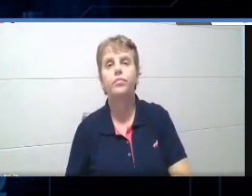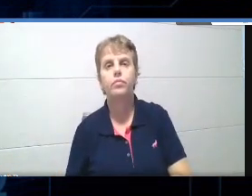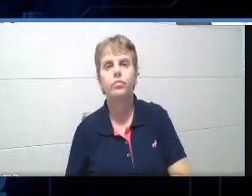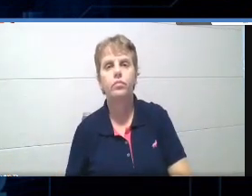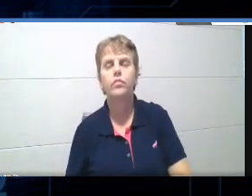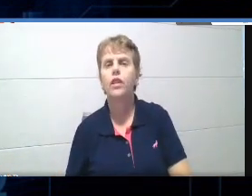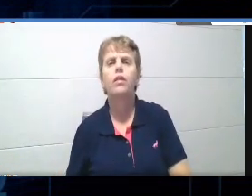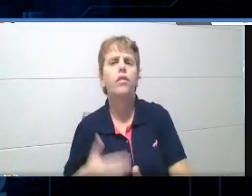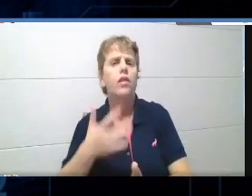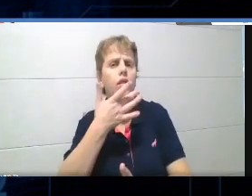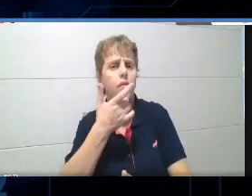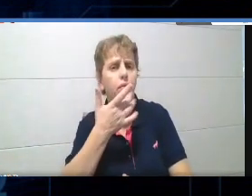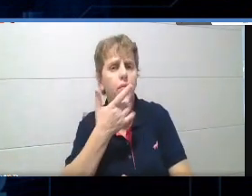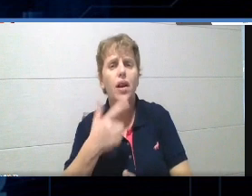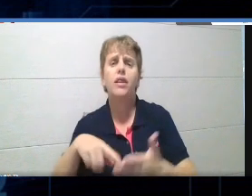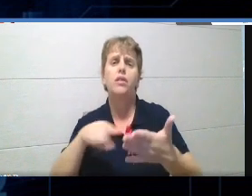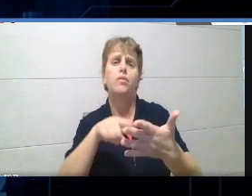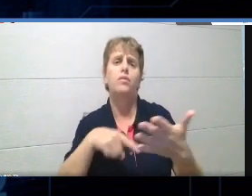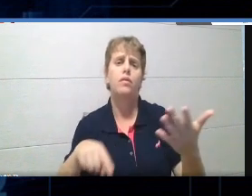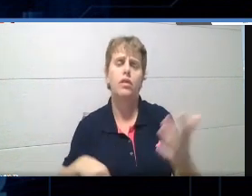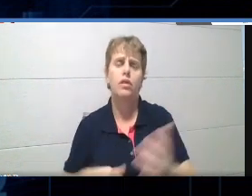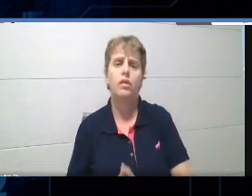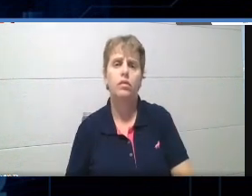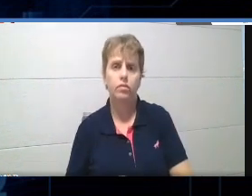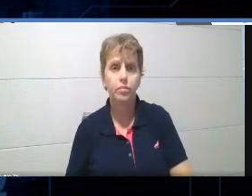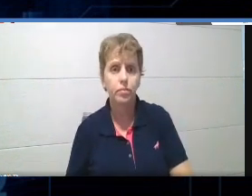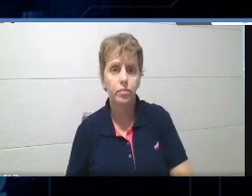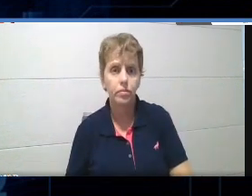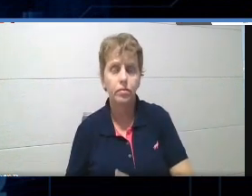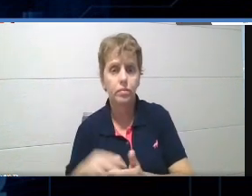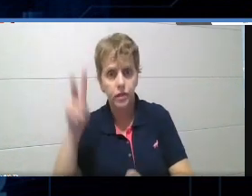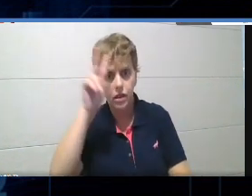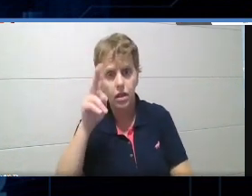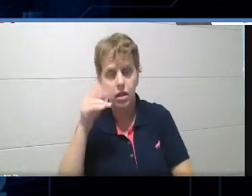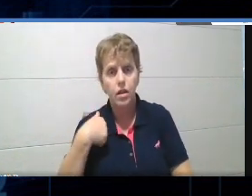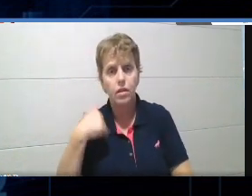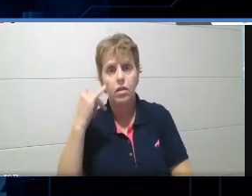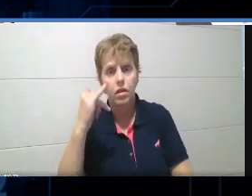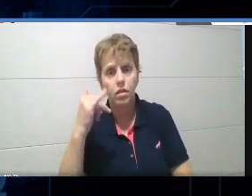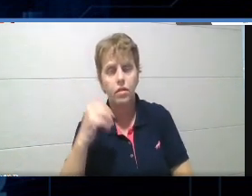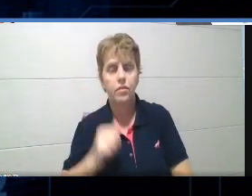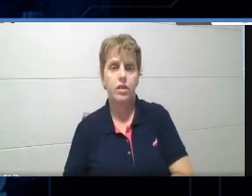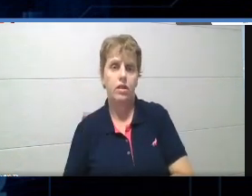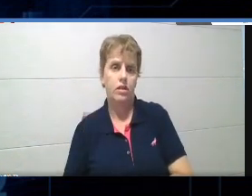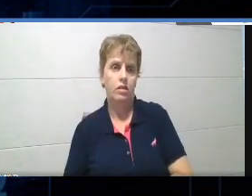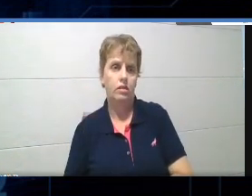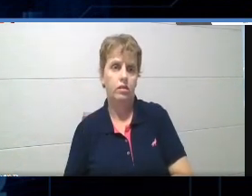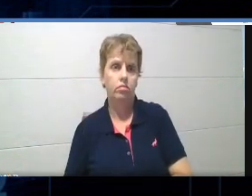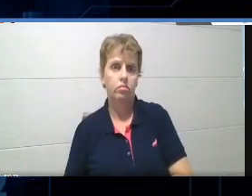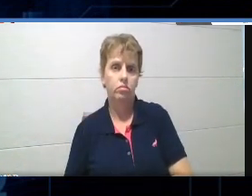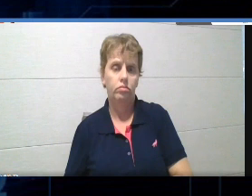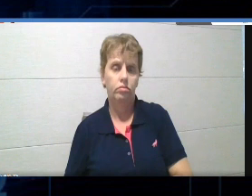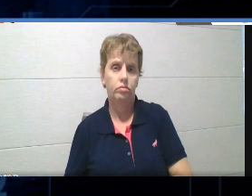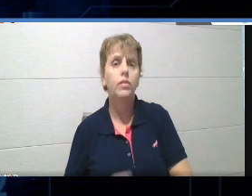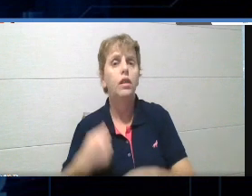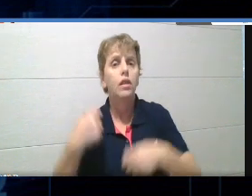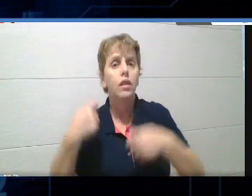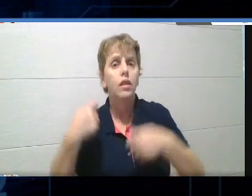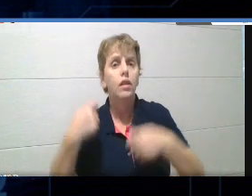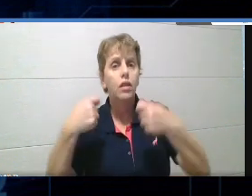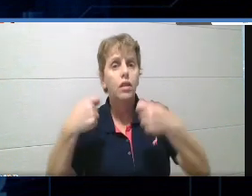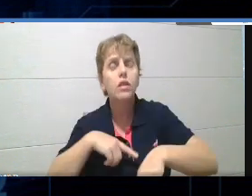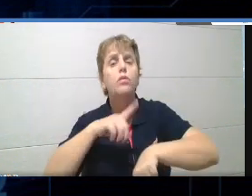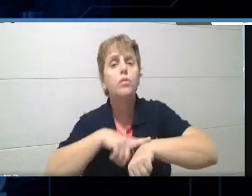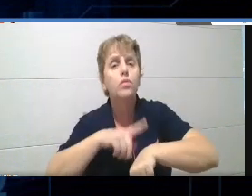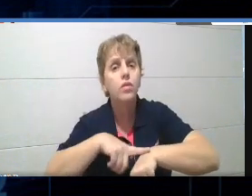isso fica muito fácil pra corrigir, perceba, lembra que eu falei pra vocês, né, eu preciso de tempo pra planejar,